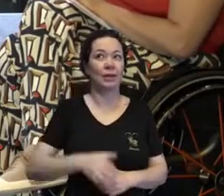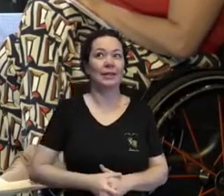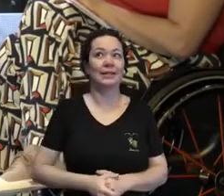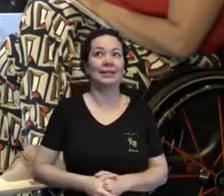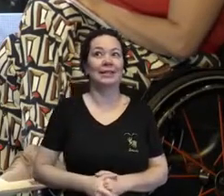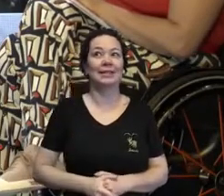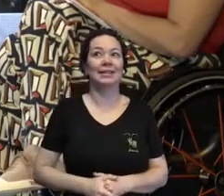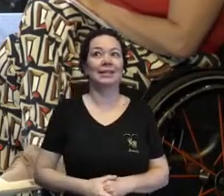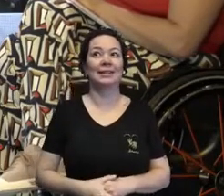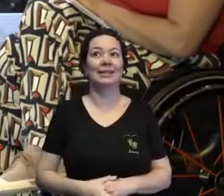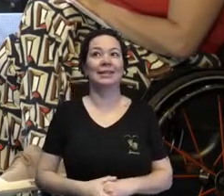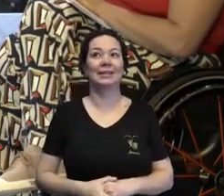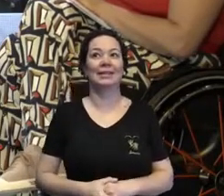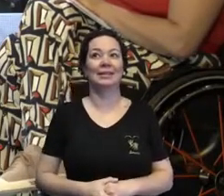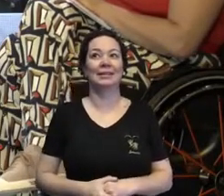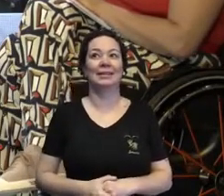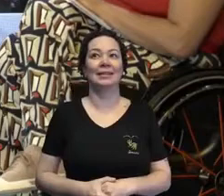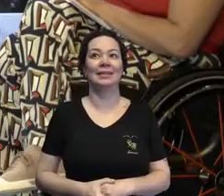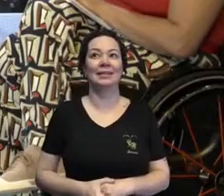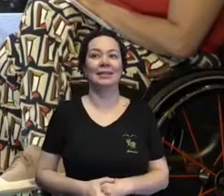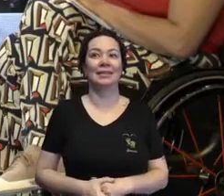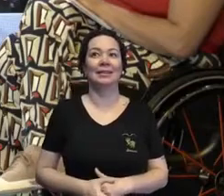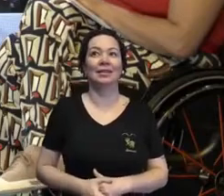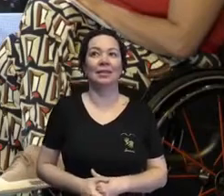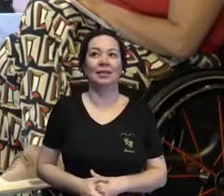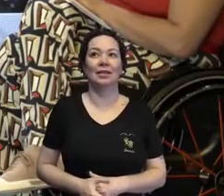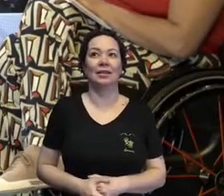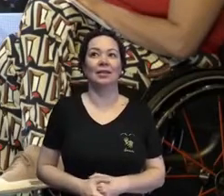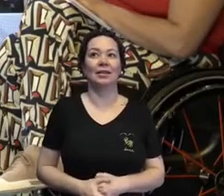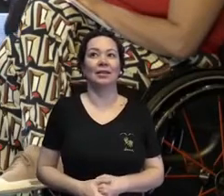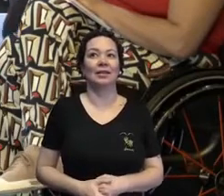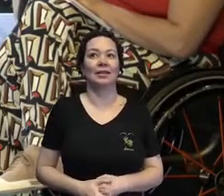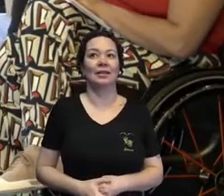Sim. Sim? Acho que está com delay, né? Está ouvindo, Lu?